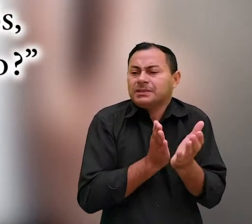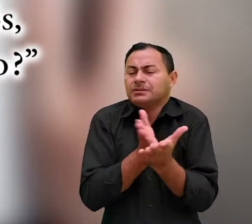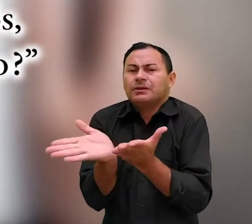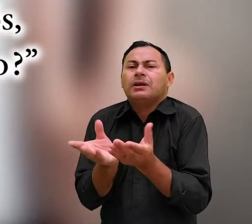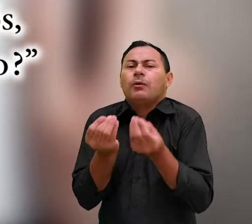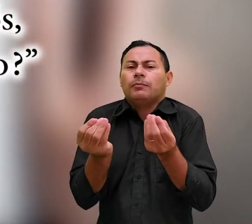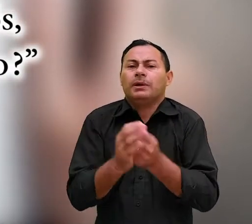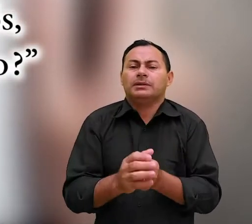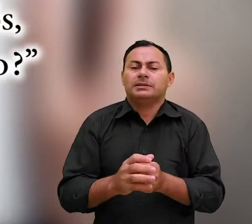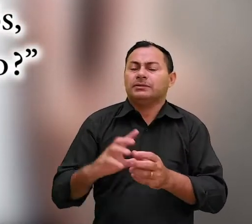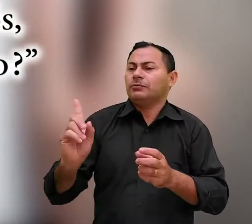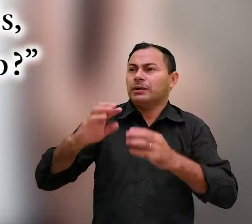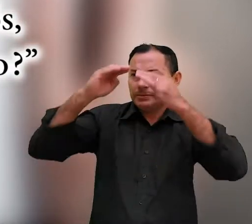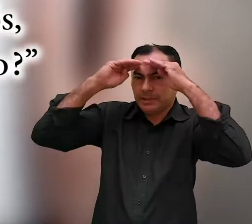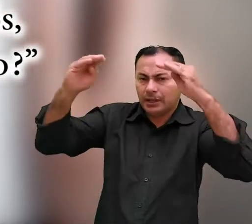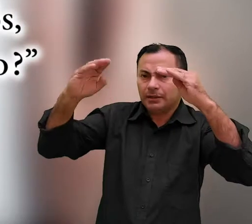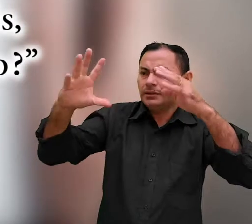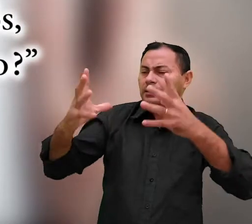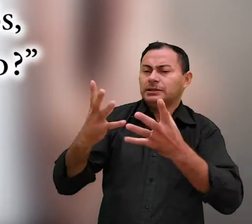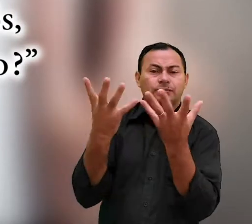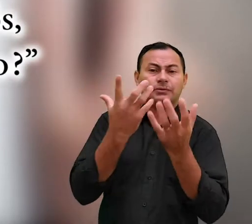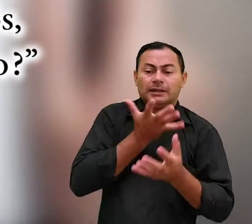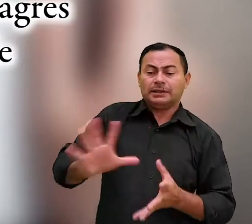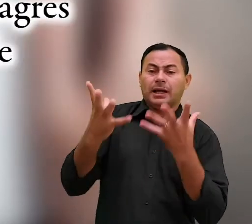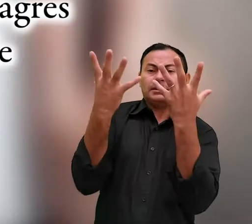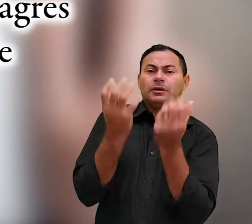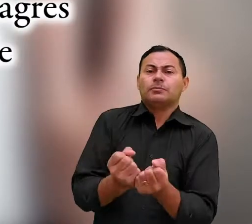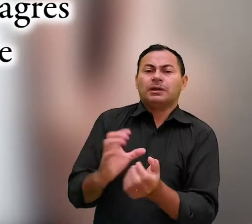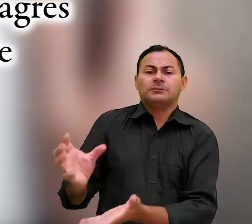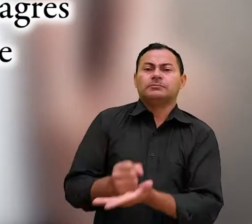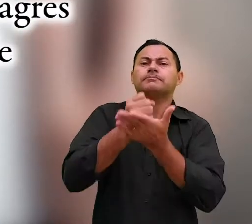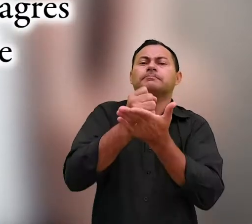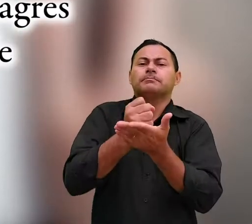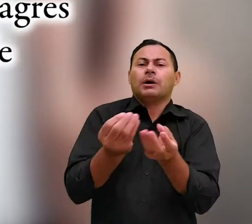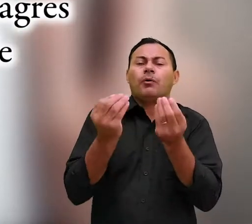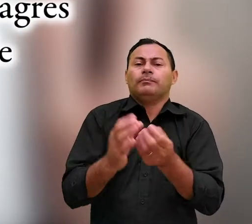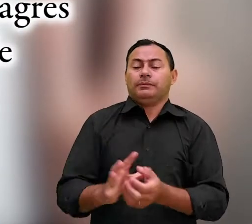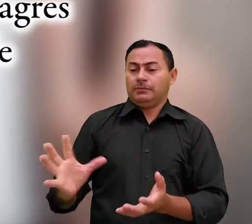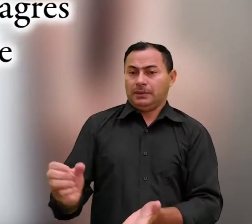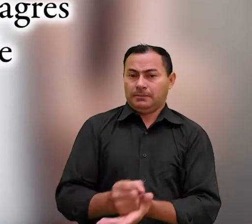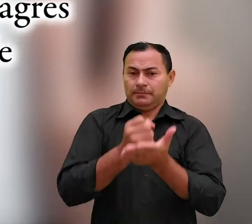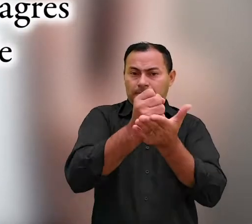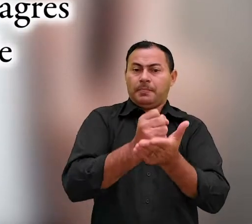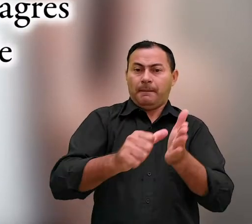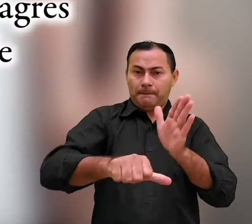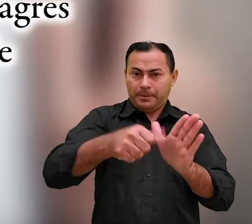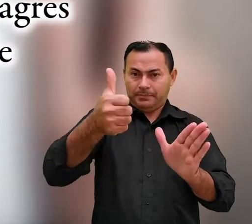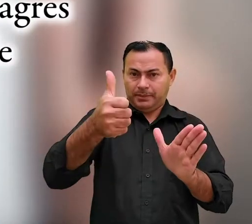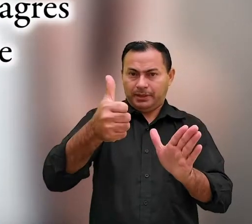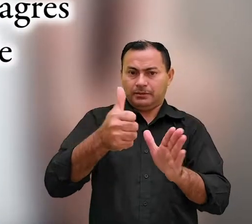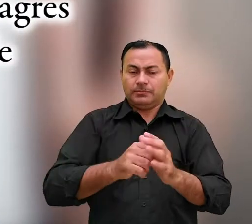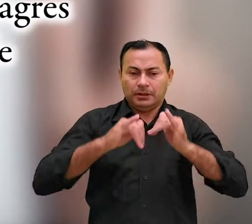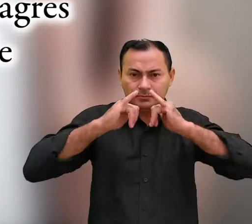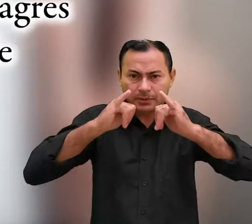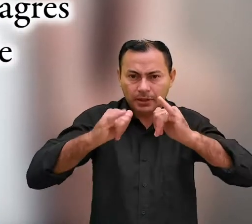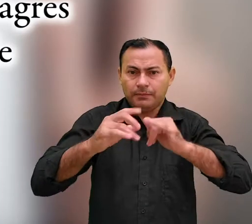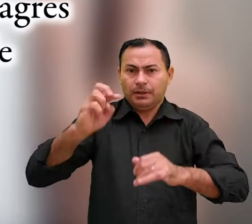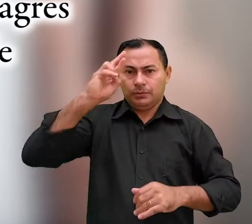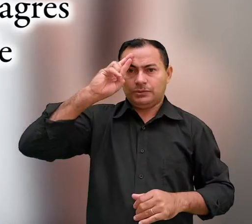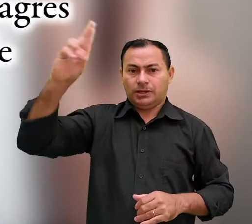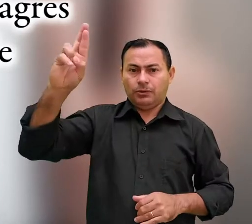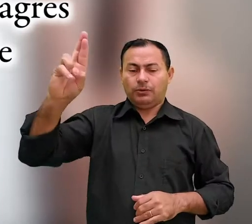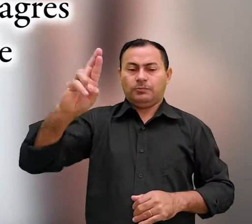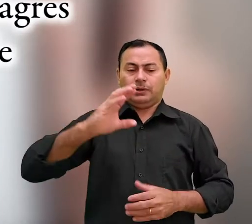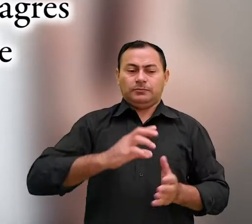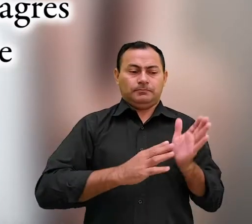negligenciarmos tão grande salvação? Esta salvação primeiramente anunciada pelo